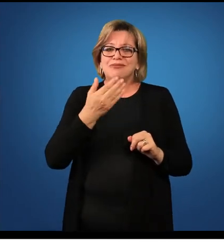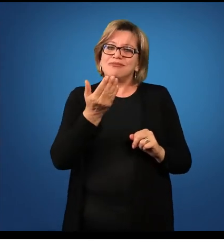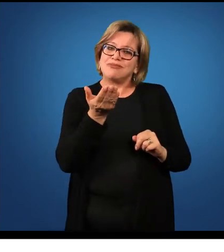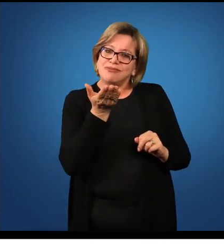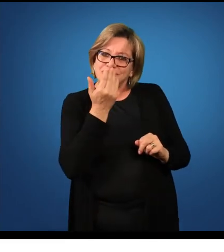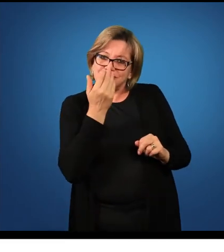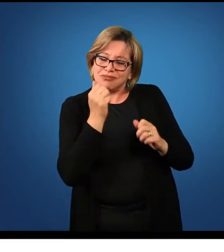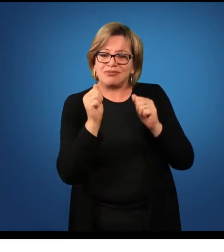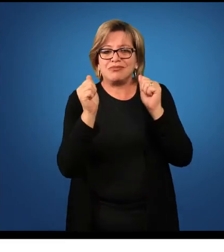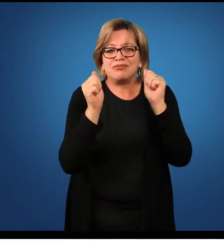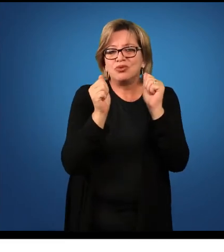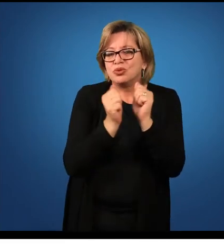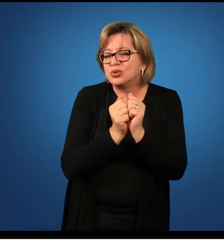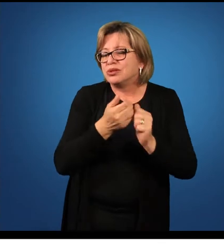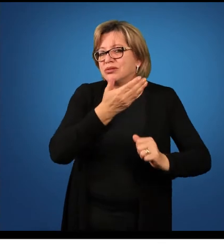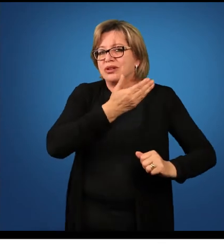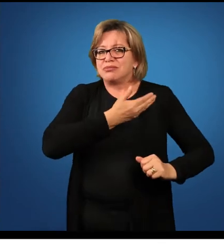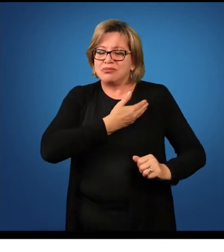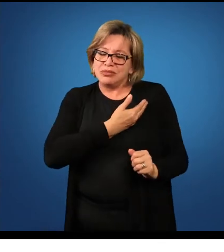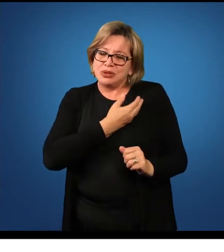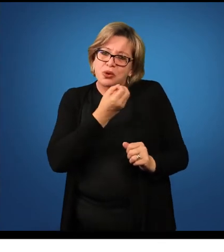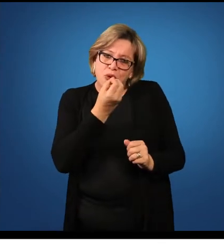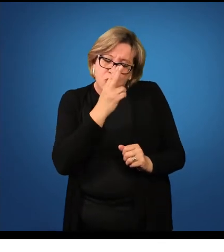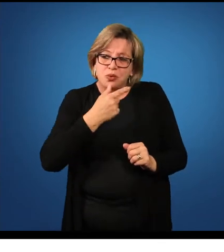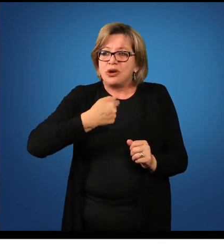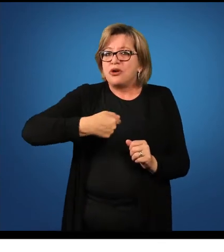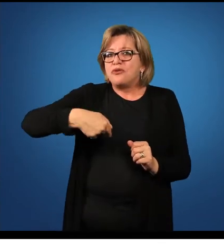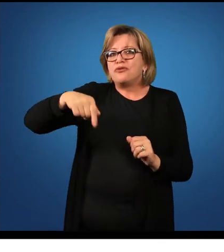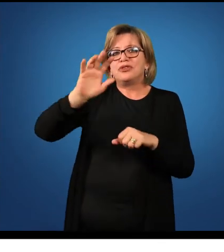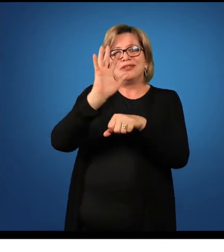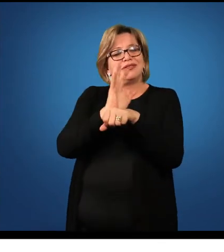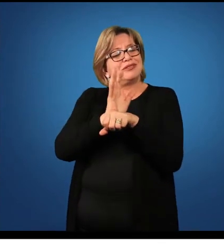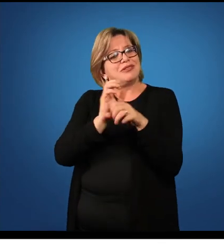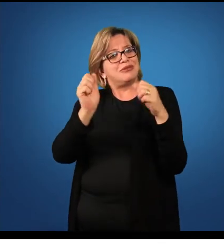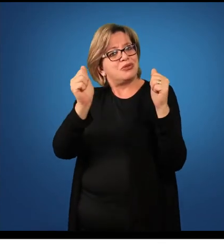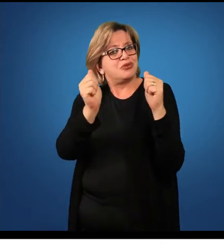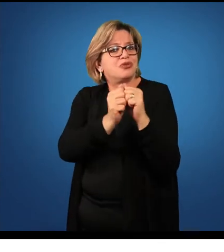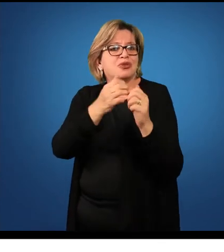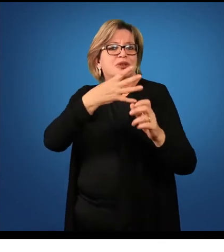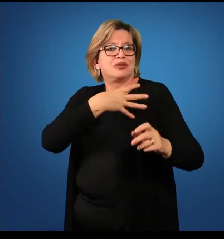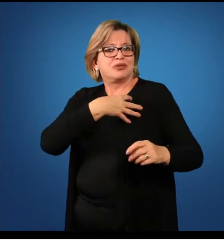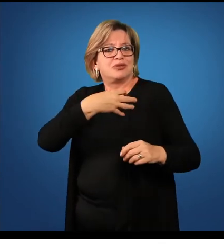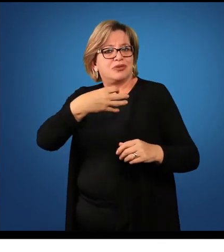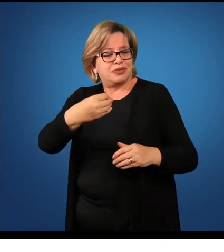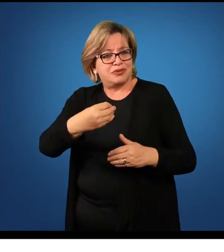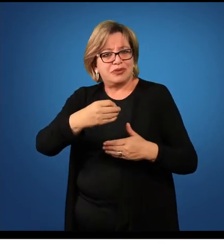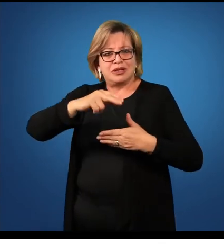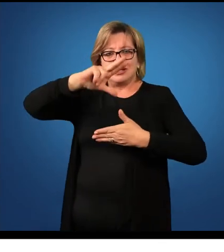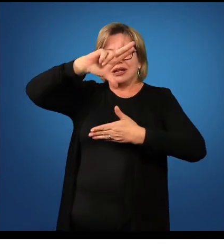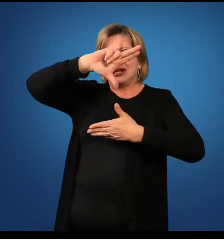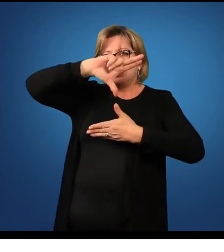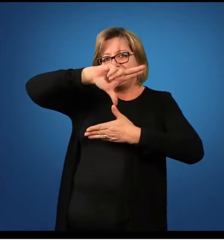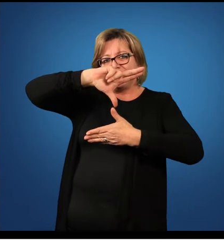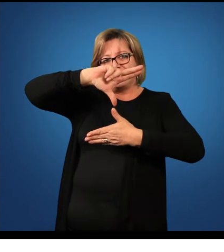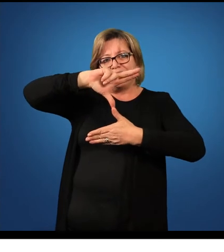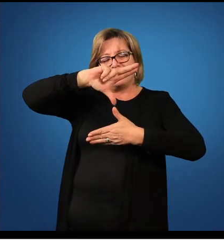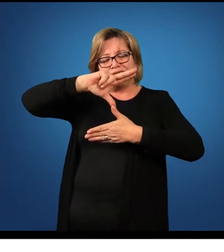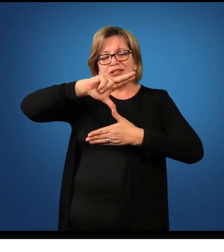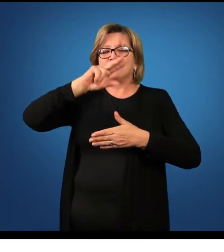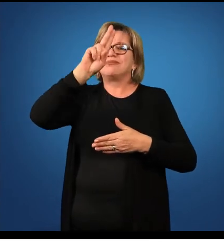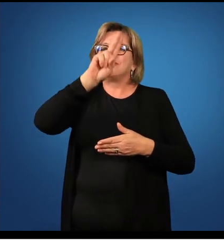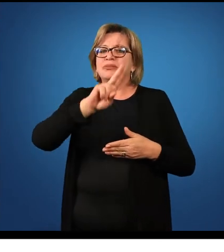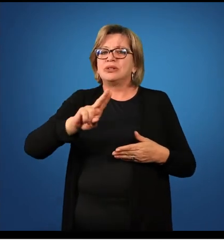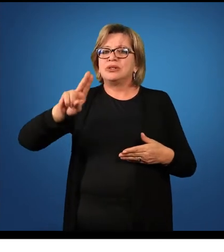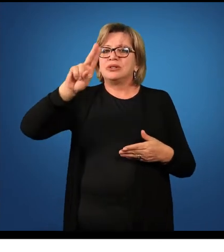com a minha filha, indica companhia. No latim, traduz-se com o caso, o adjunto